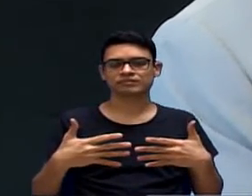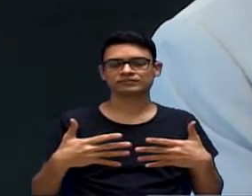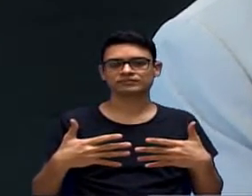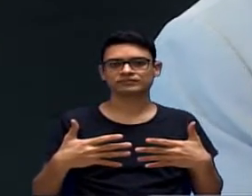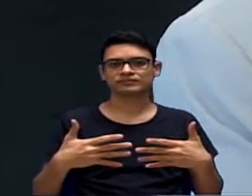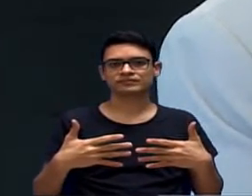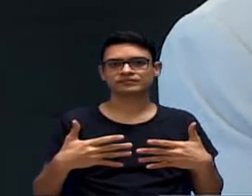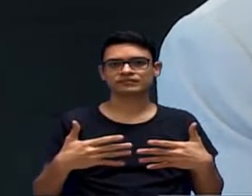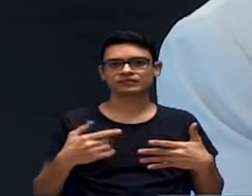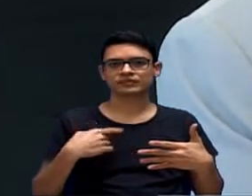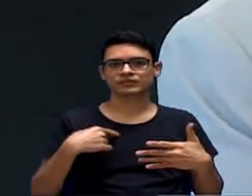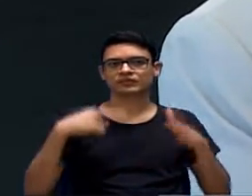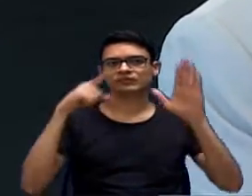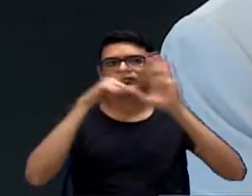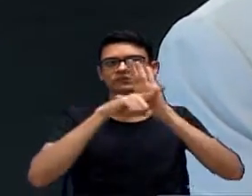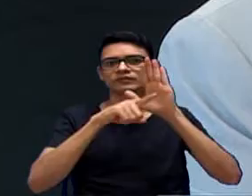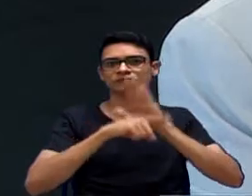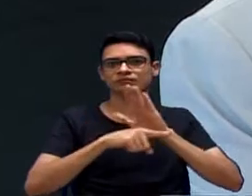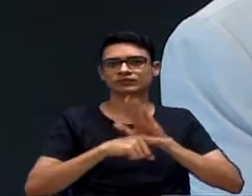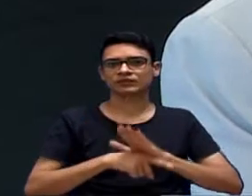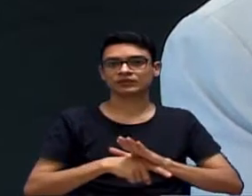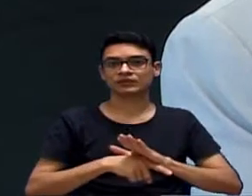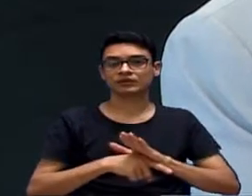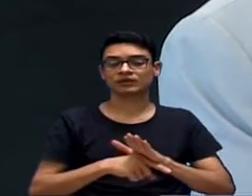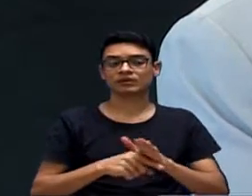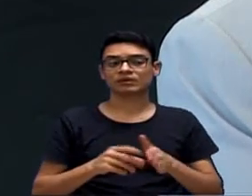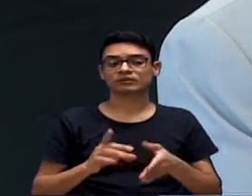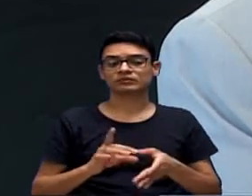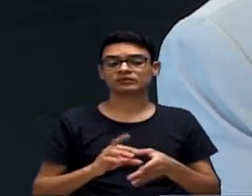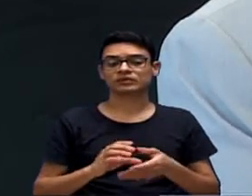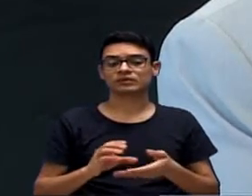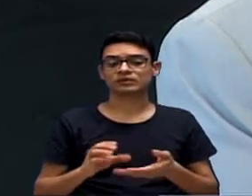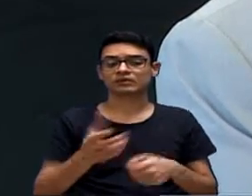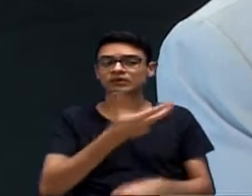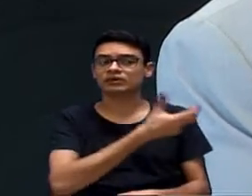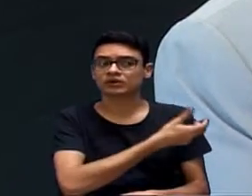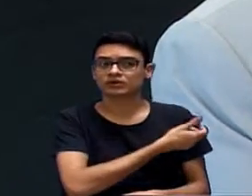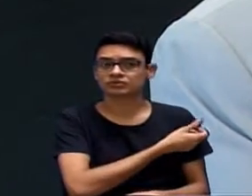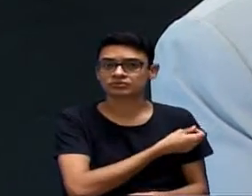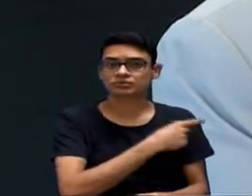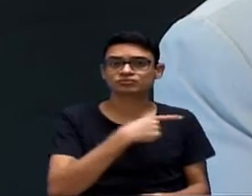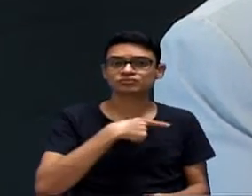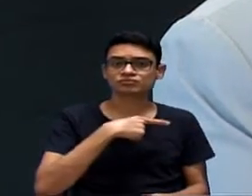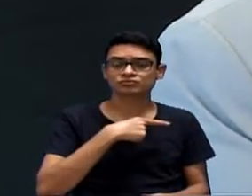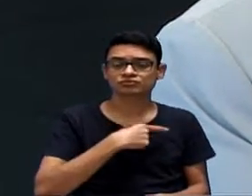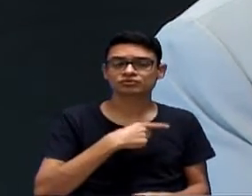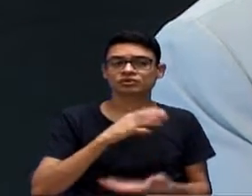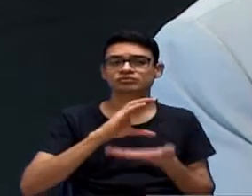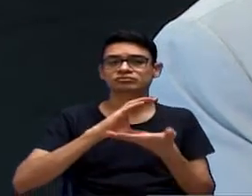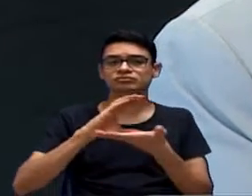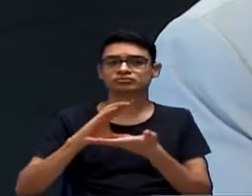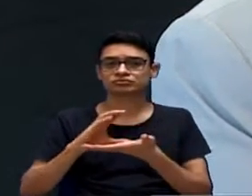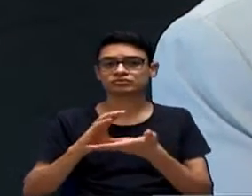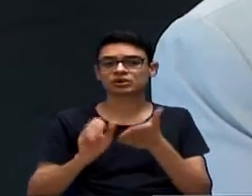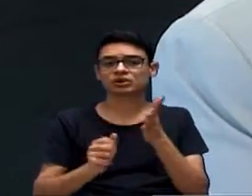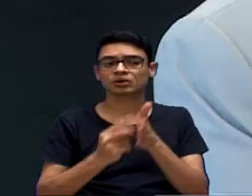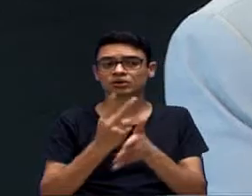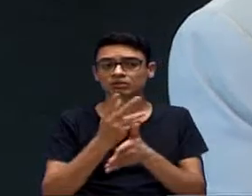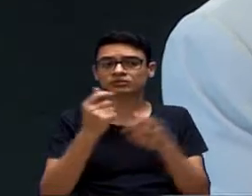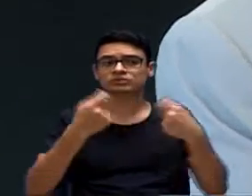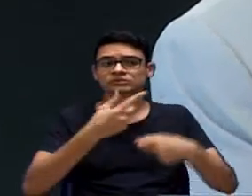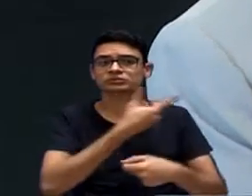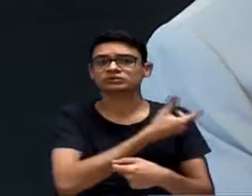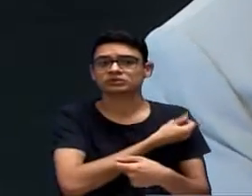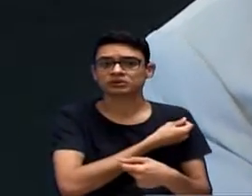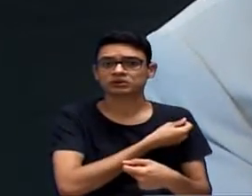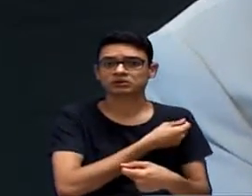Eu perguntava sobre as xepas, sobras de vacinas que teriam que ser imediatamente aplicadas. E veio aqui para mim, eu não sabia, eu